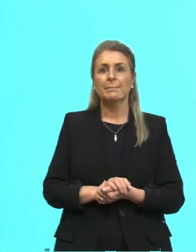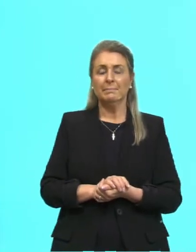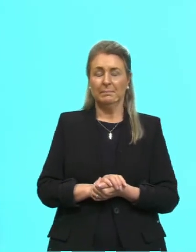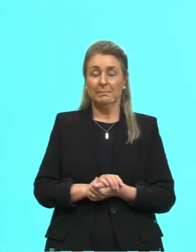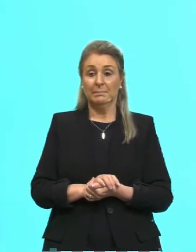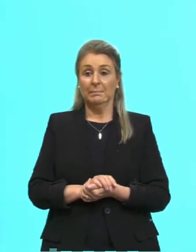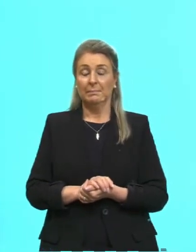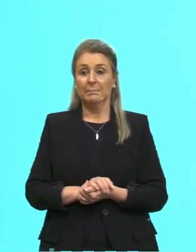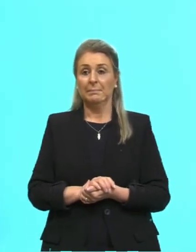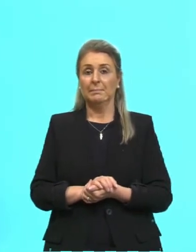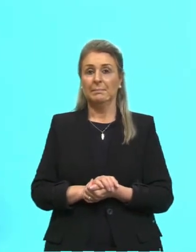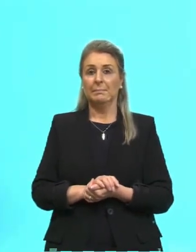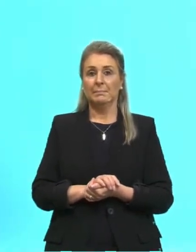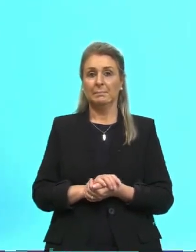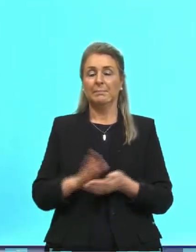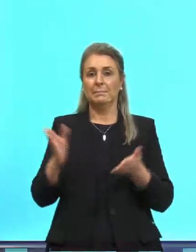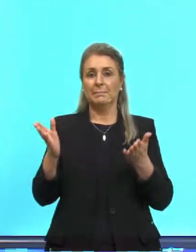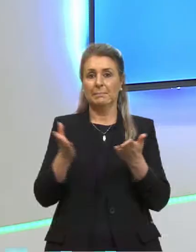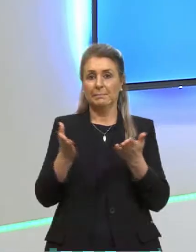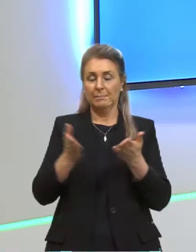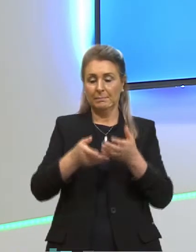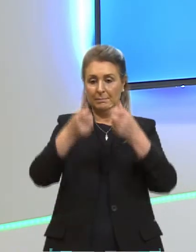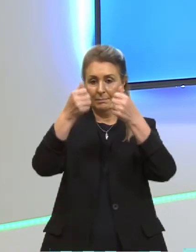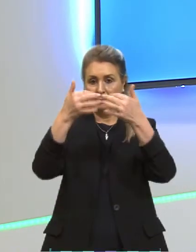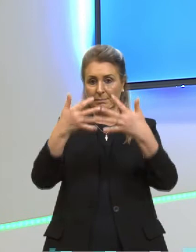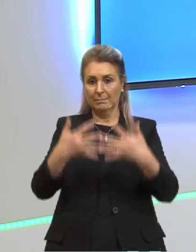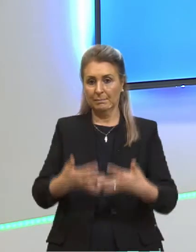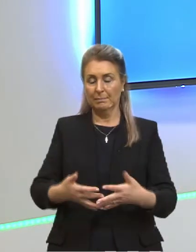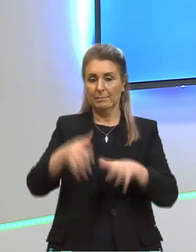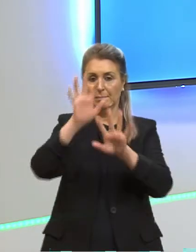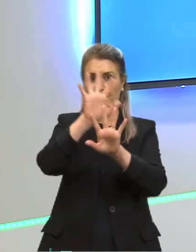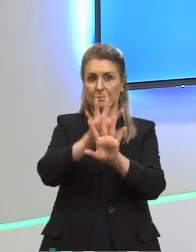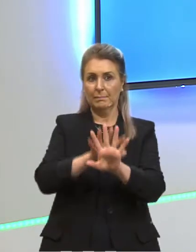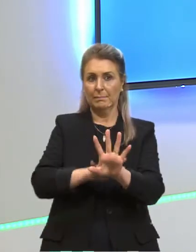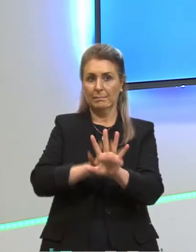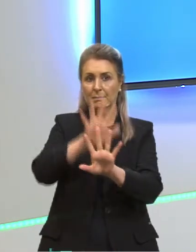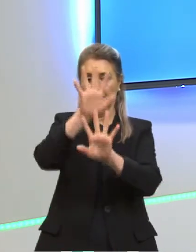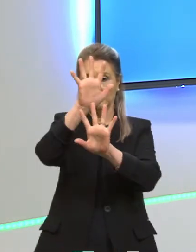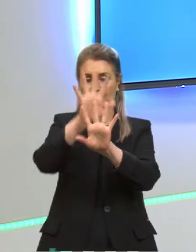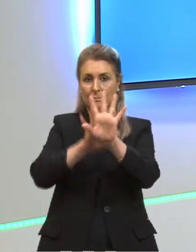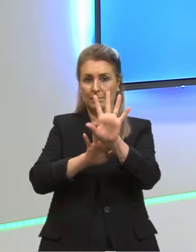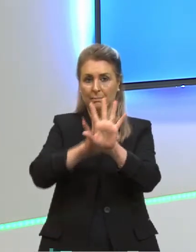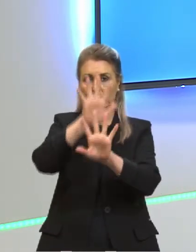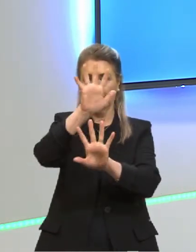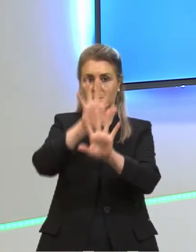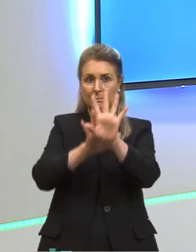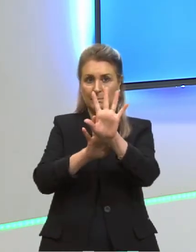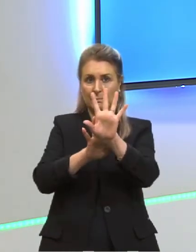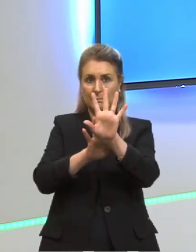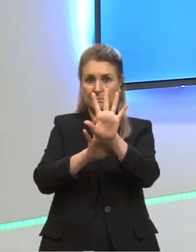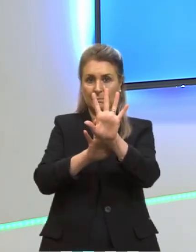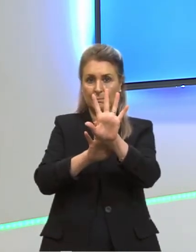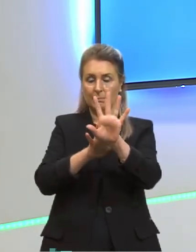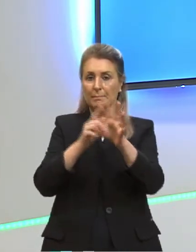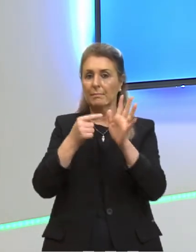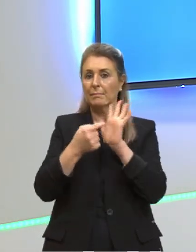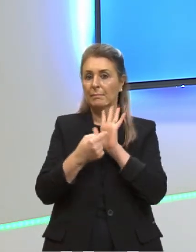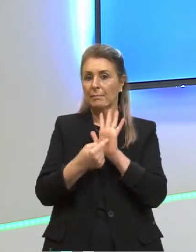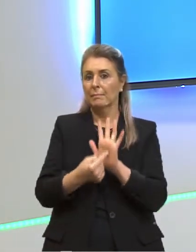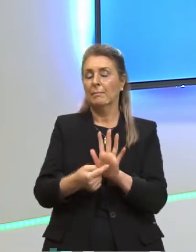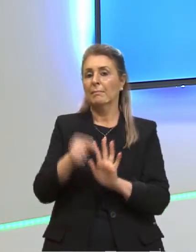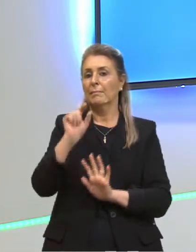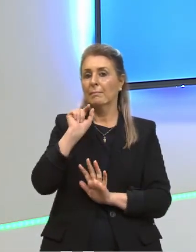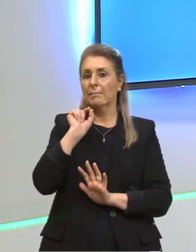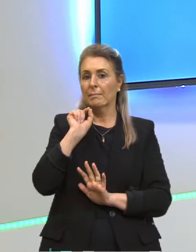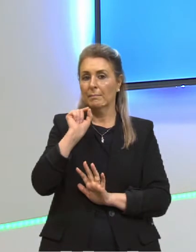Agora, nós vamos falar e voltar a falar da catástrofe do ultravioleta, que diz o seguinte, que